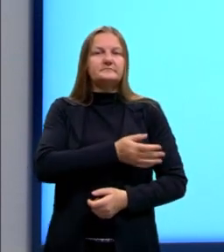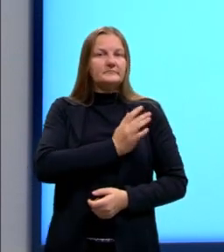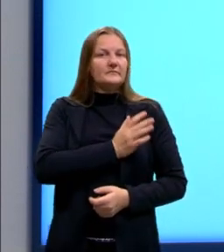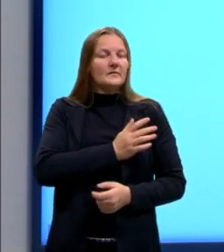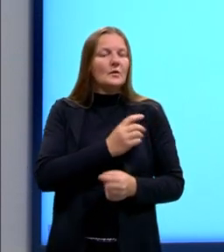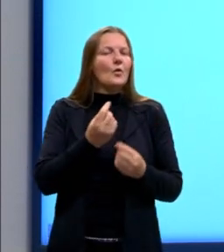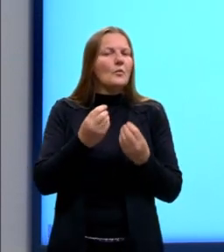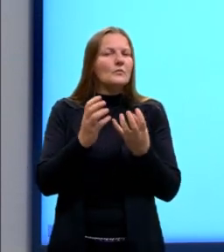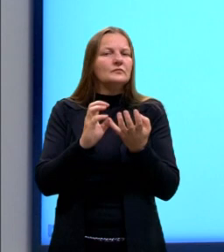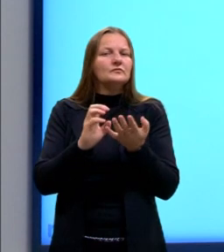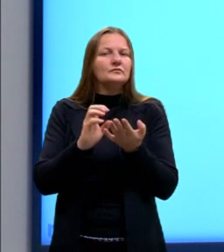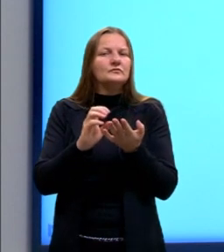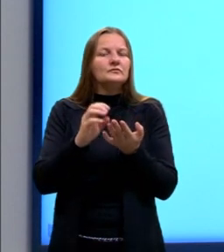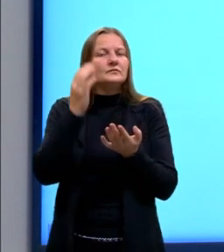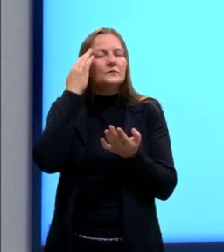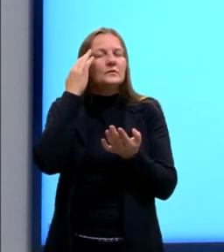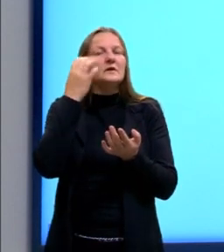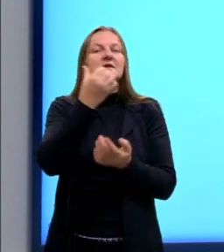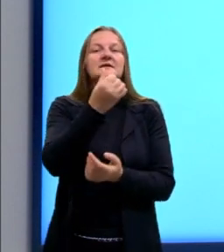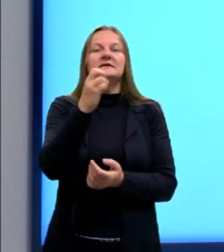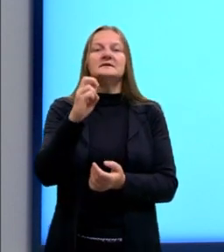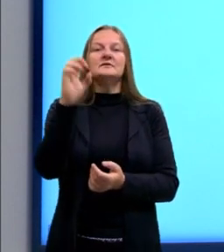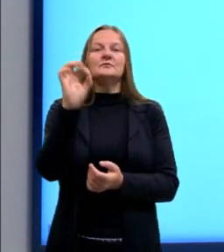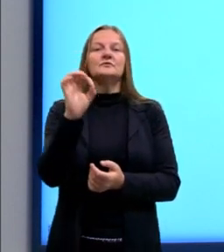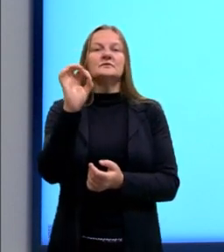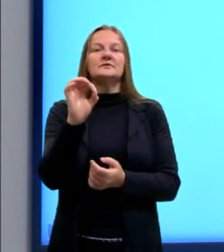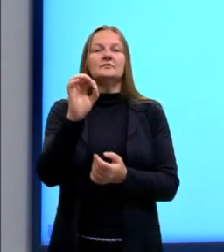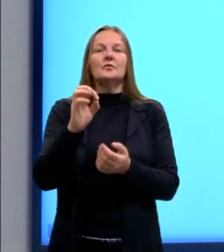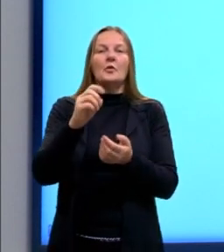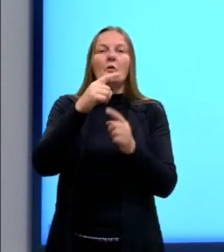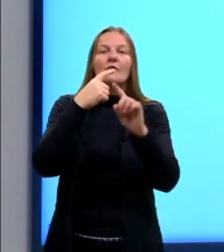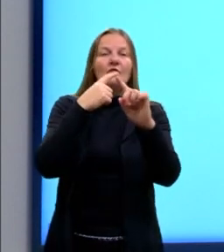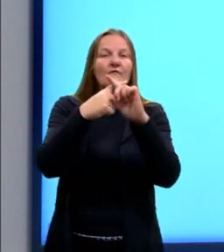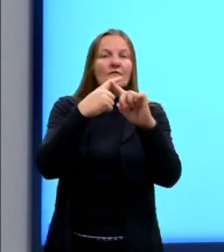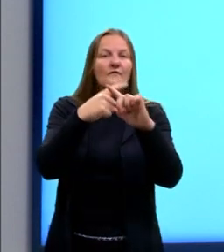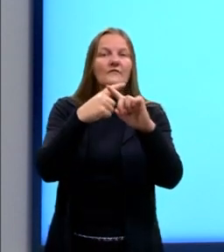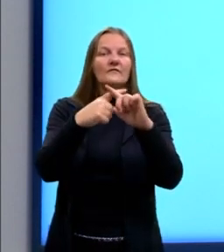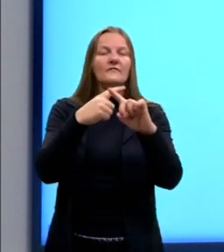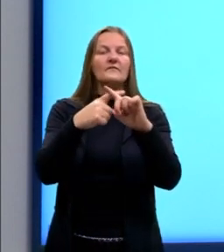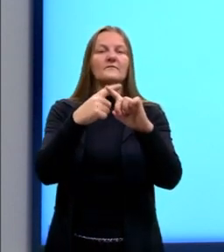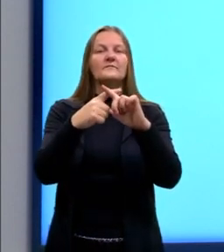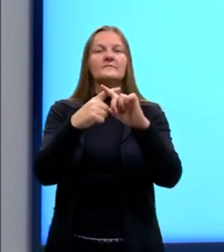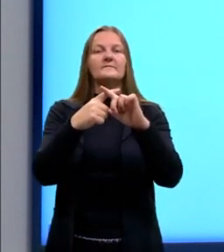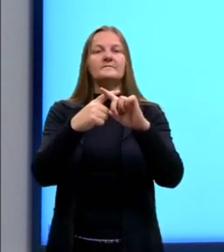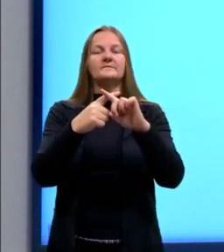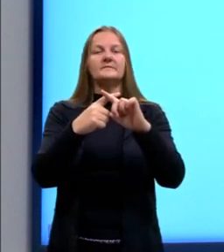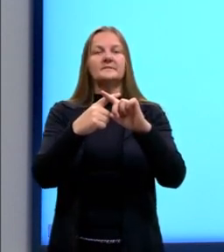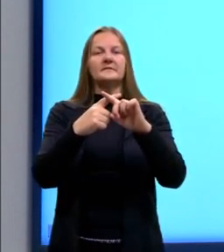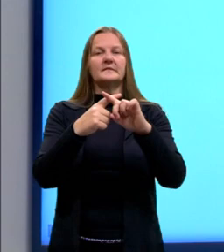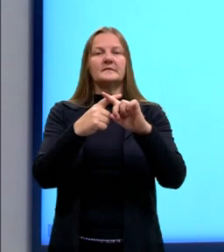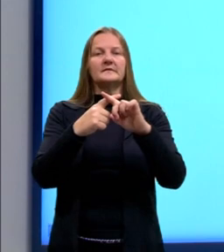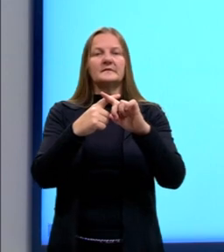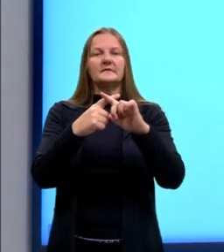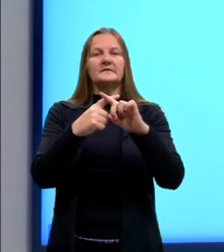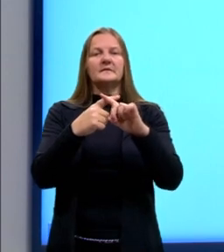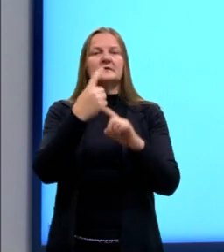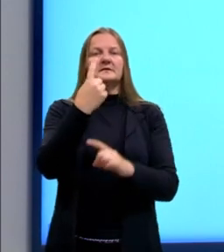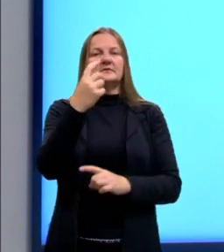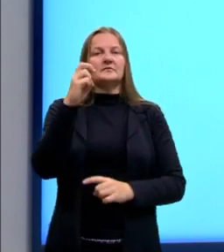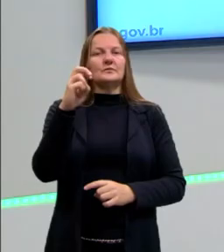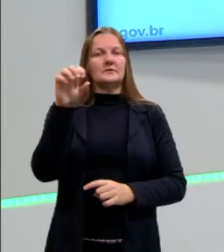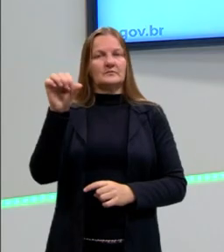nós vamos pegar 65% e multiplicar pelo valor da frequência que é